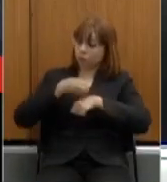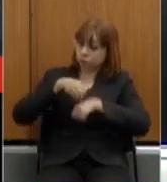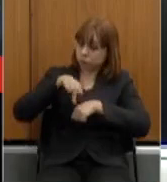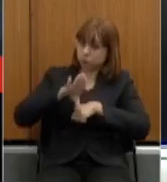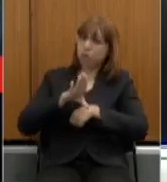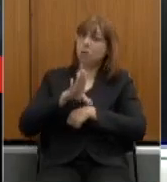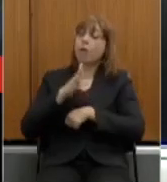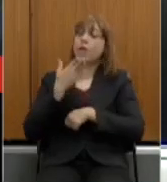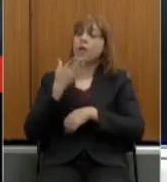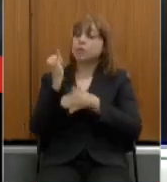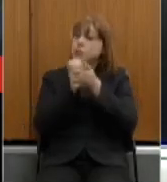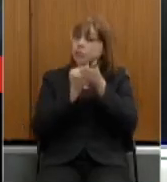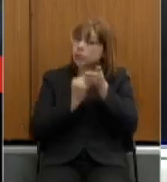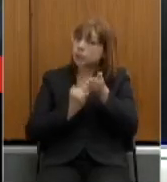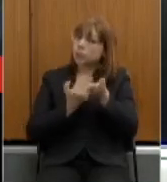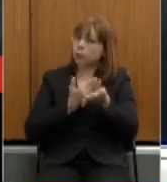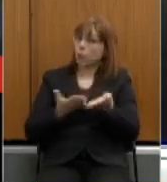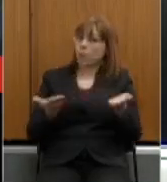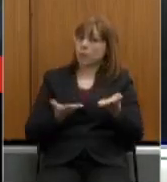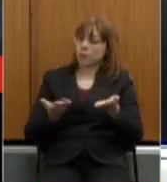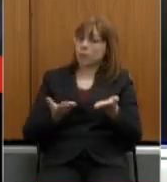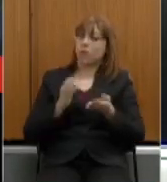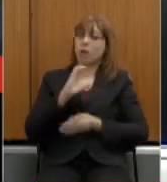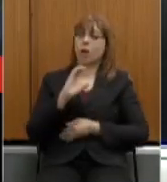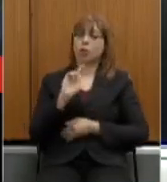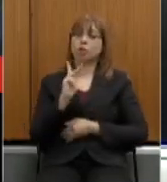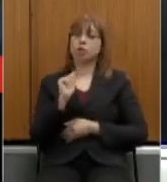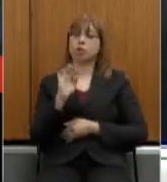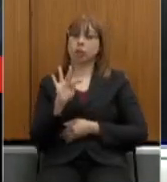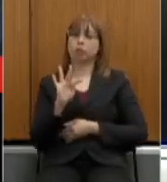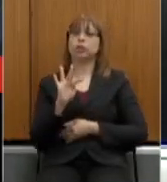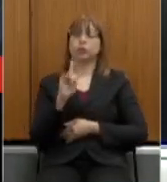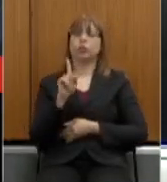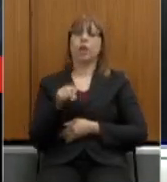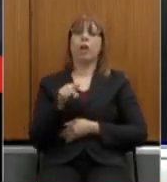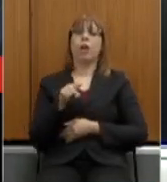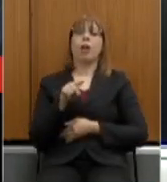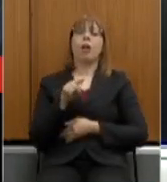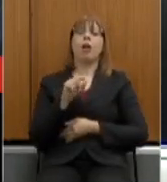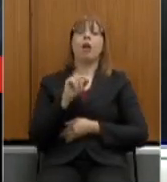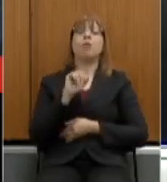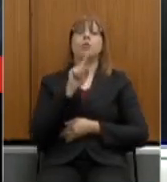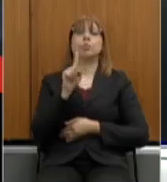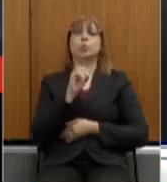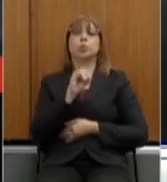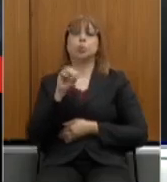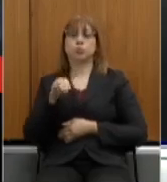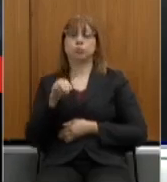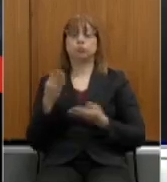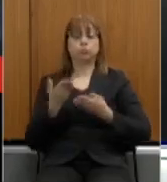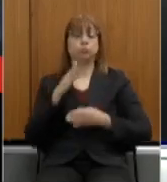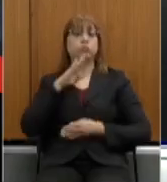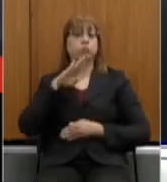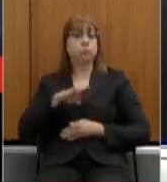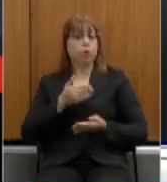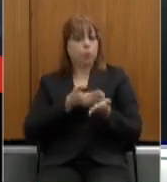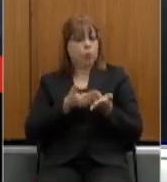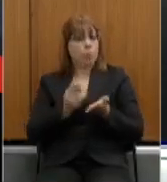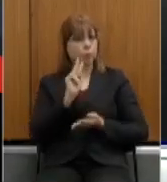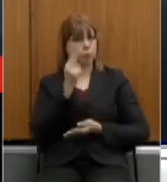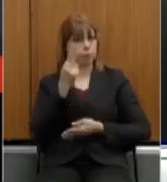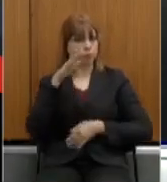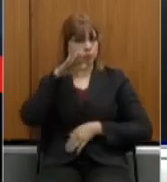respectivas inscrições pelo chat online do Zoom. Hoje, à tarde, a partir das 14 horas,